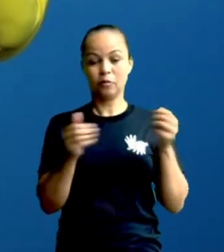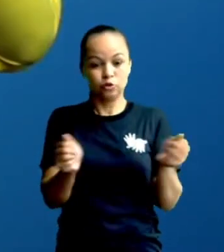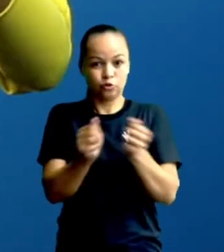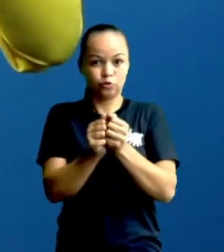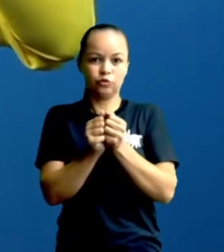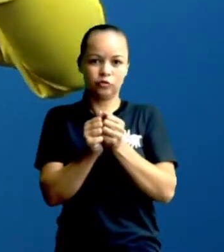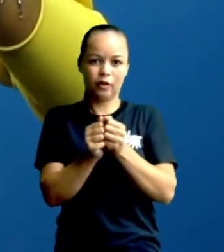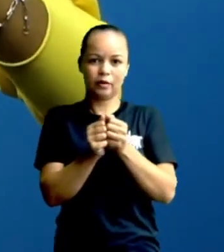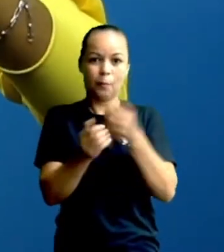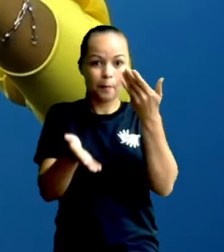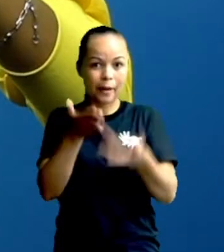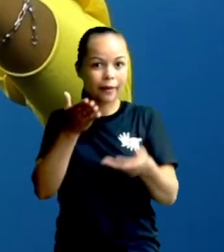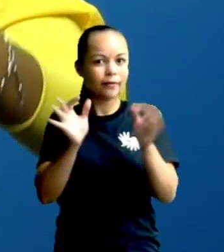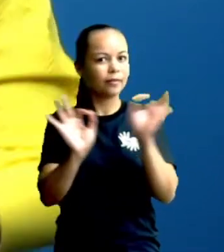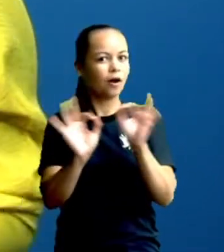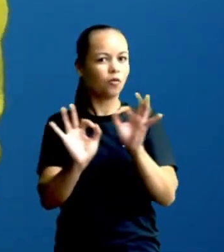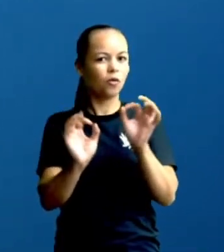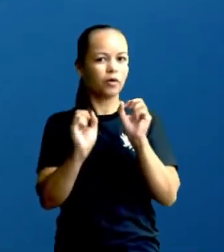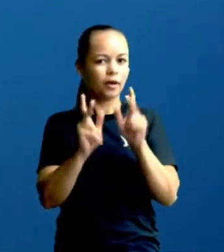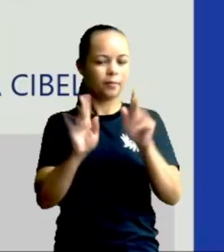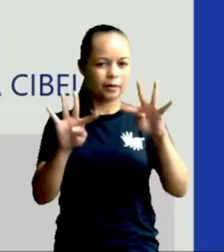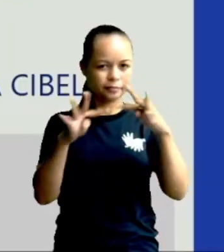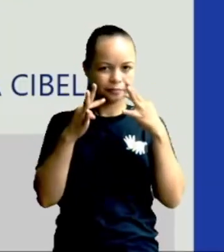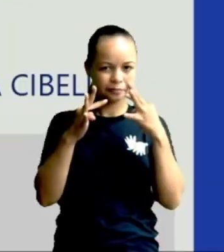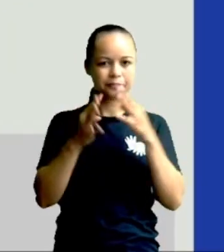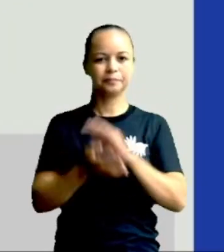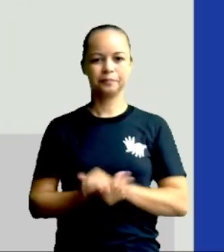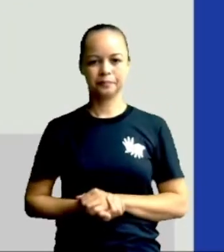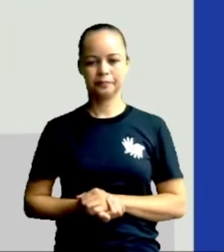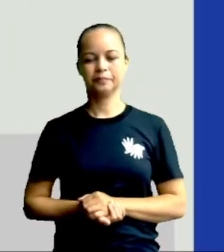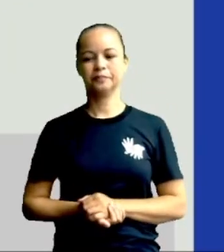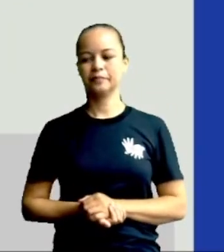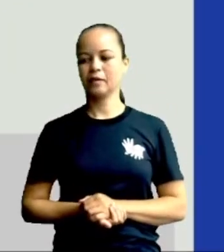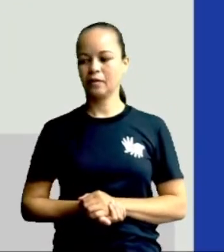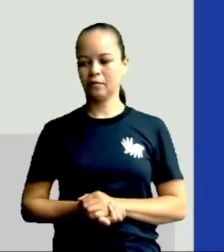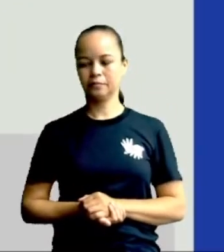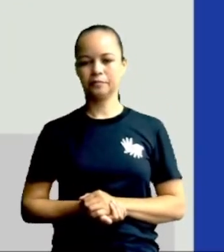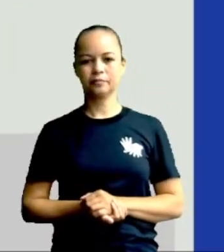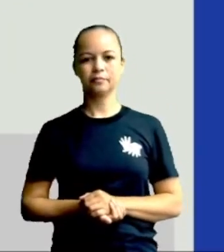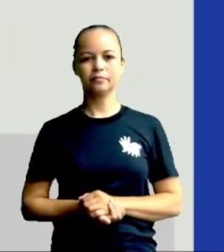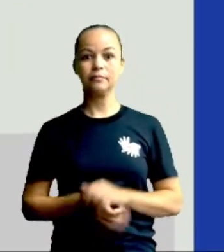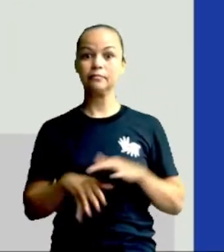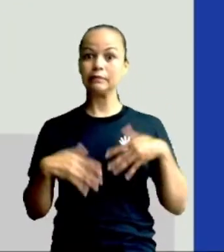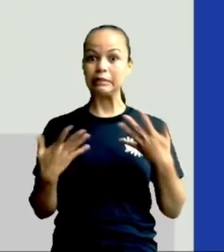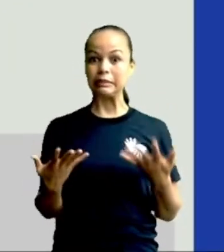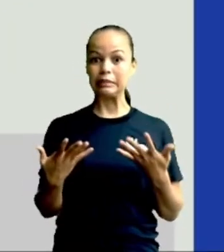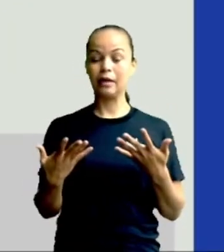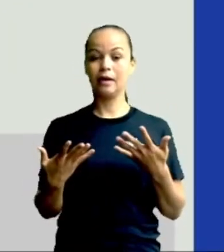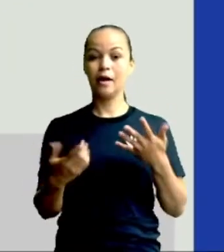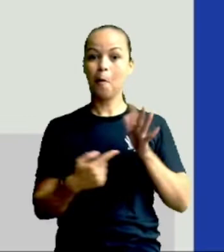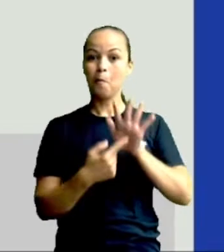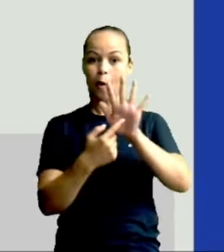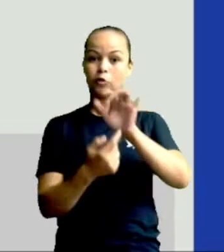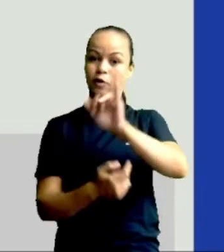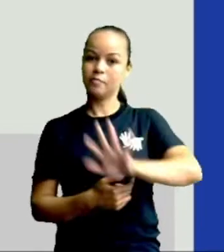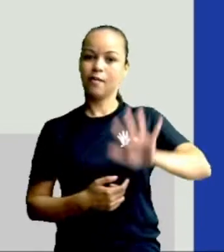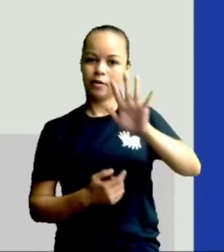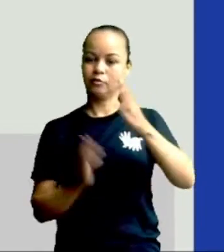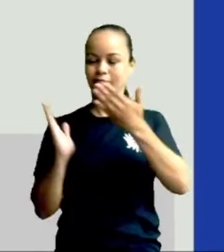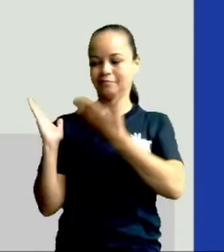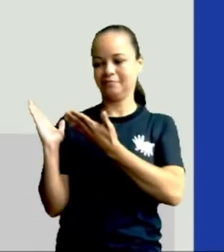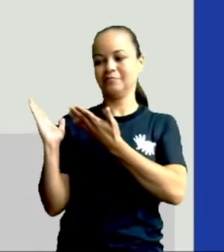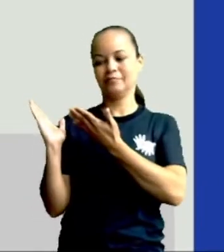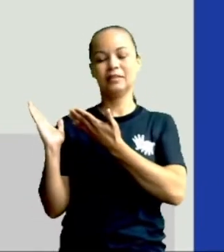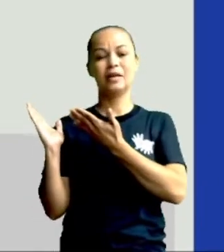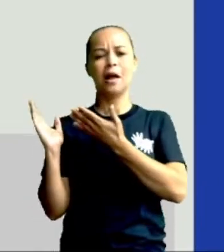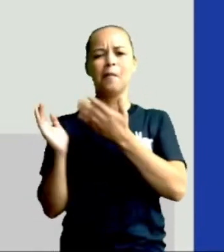não se perde, tá? Presta atenção. Vamos lá. Eita, trouxe uma imagem aqui para vocês